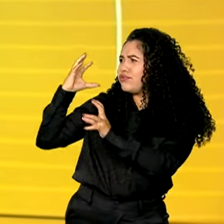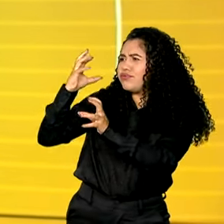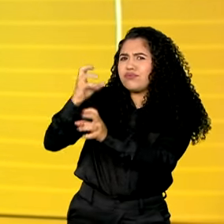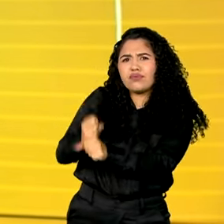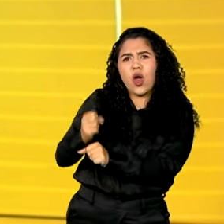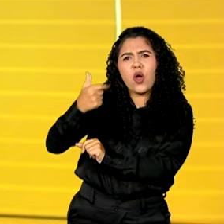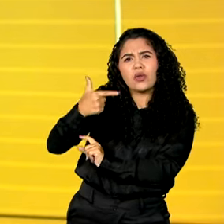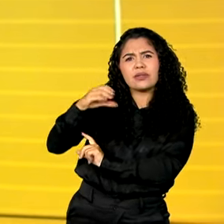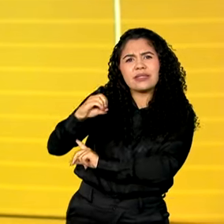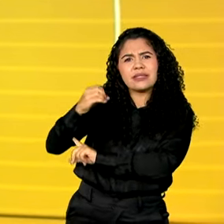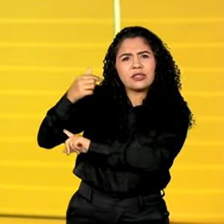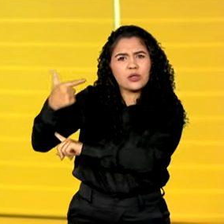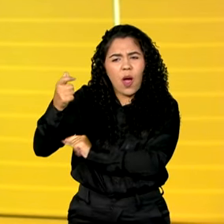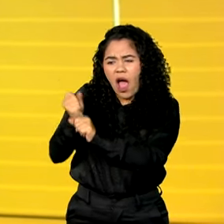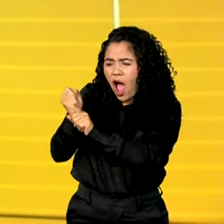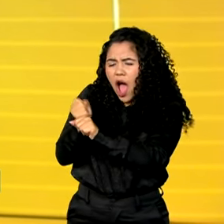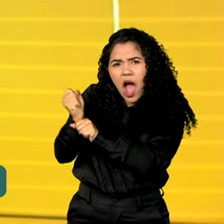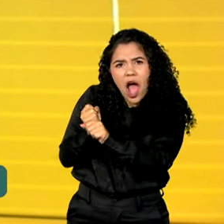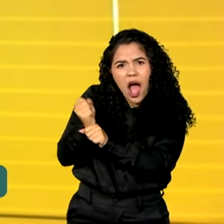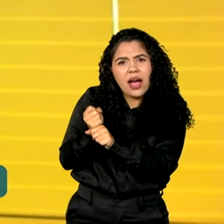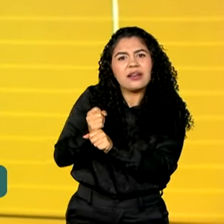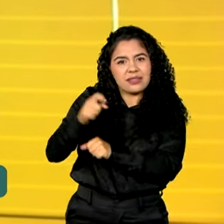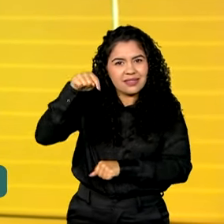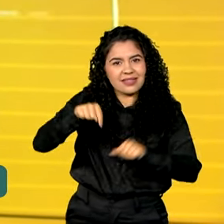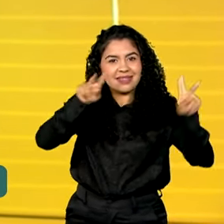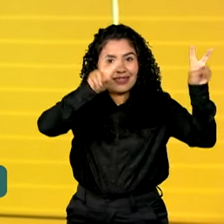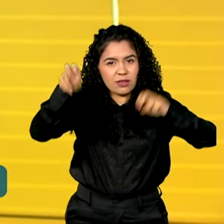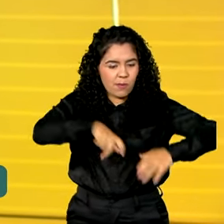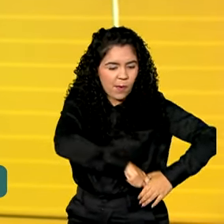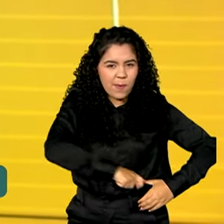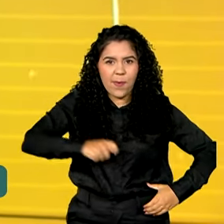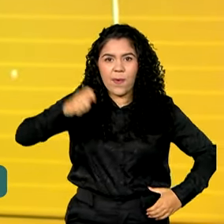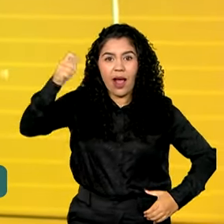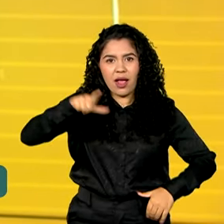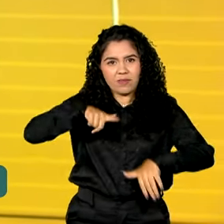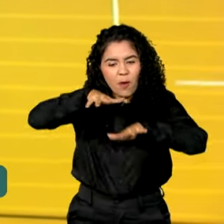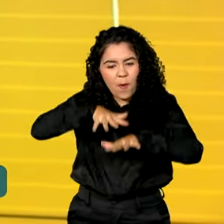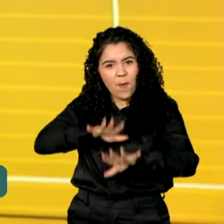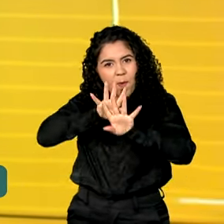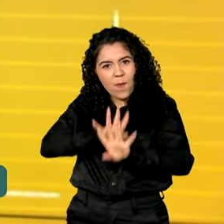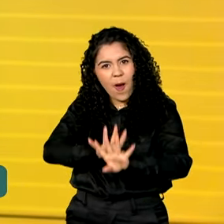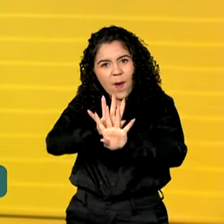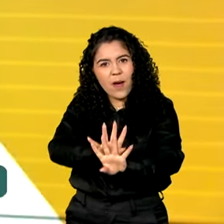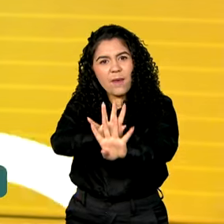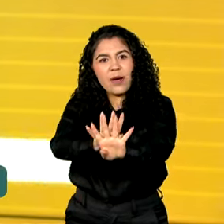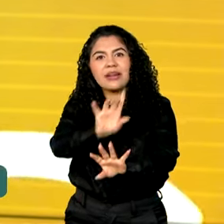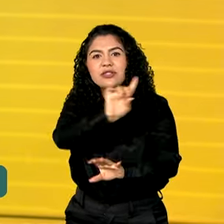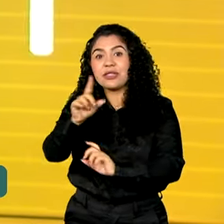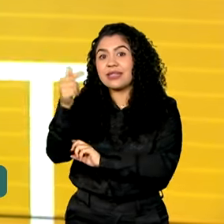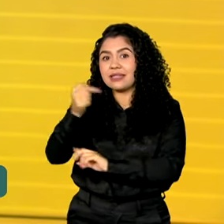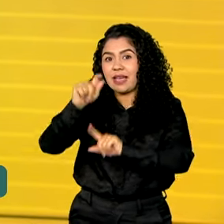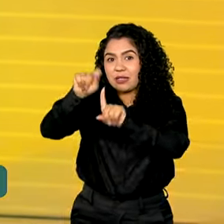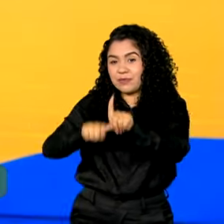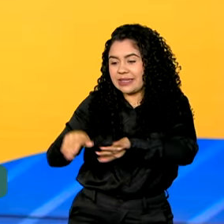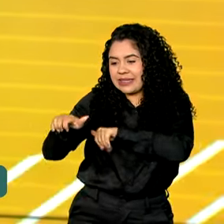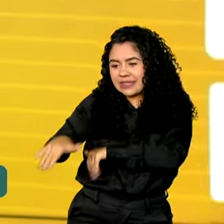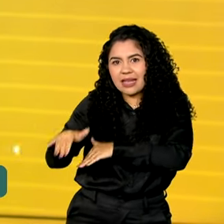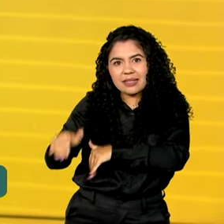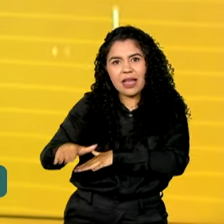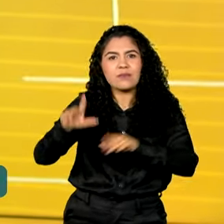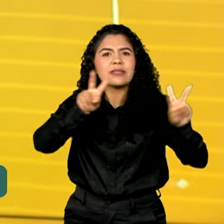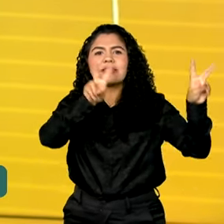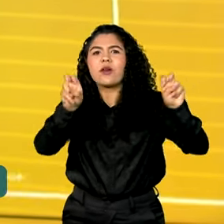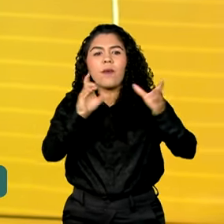foram comemorados no sábado. E o desfile de 7 de setembro mostrou que o espírito da liberdade está cada vez mais forte.